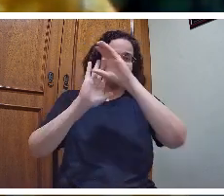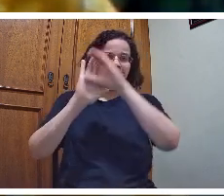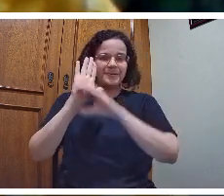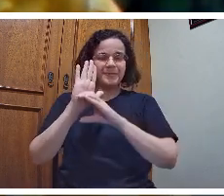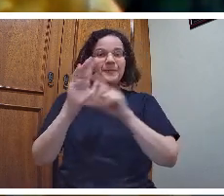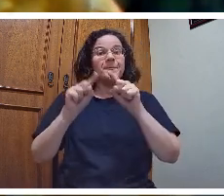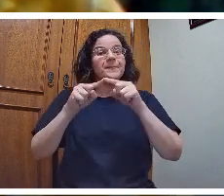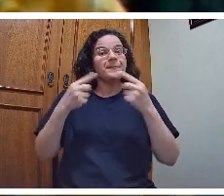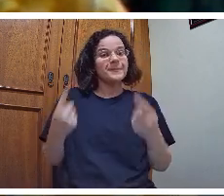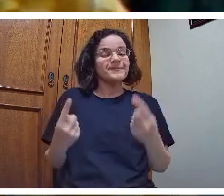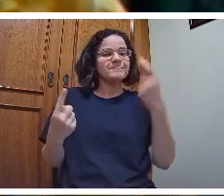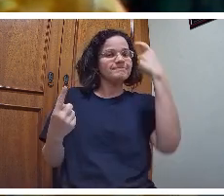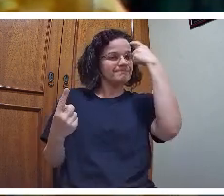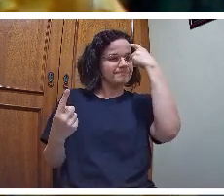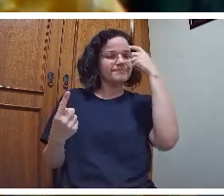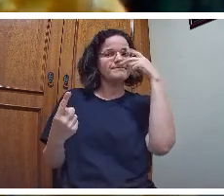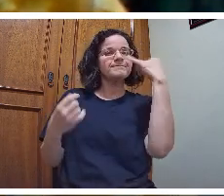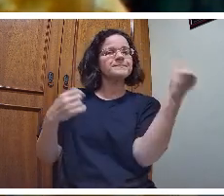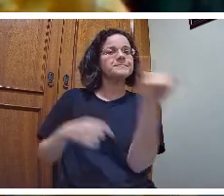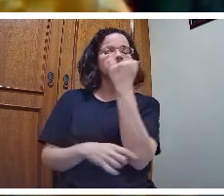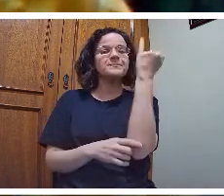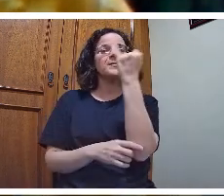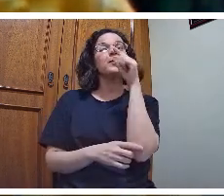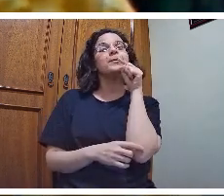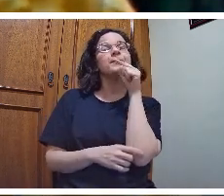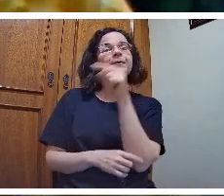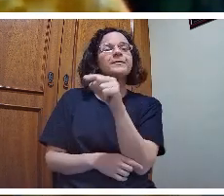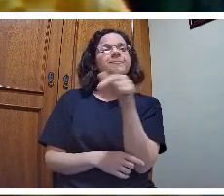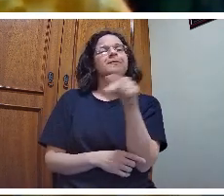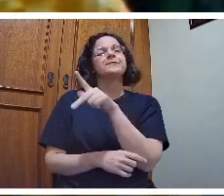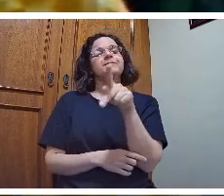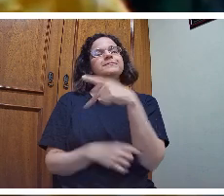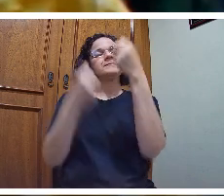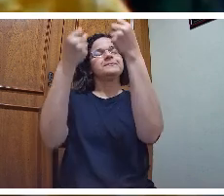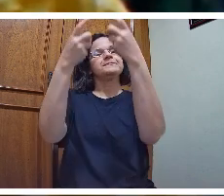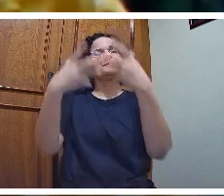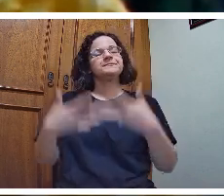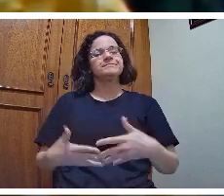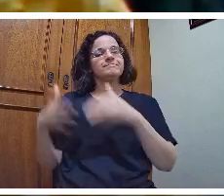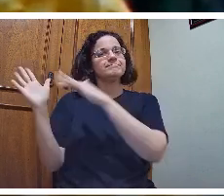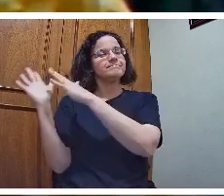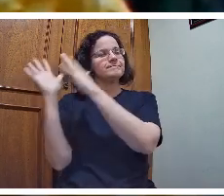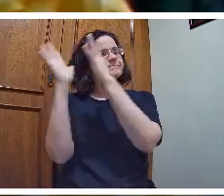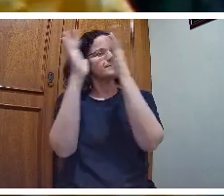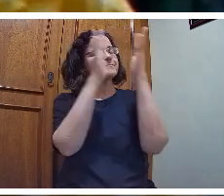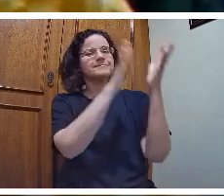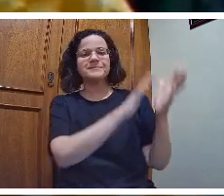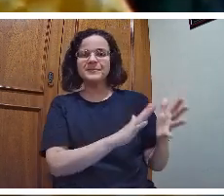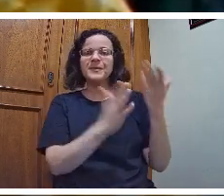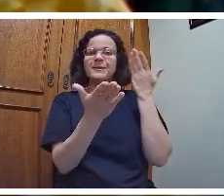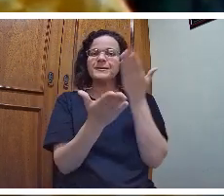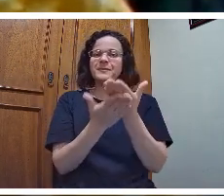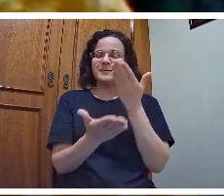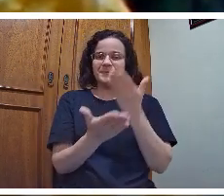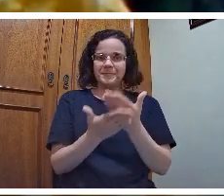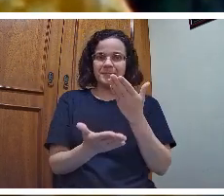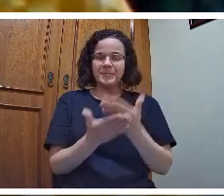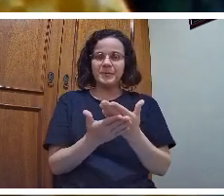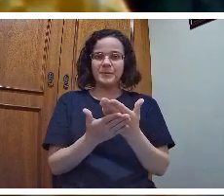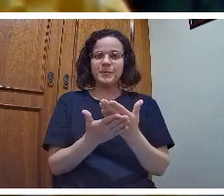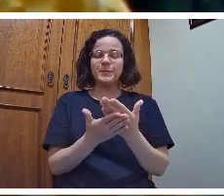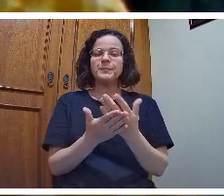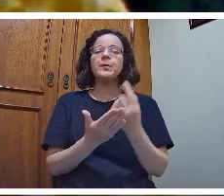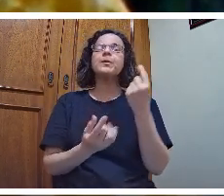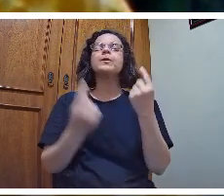currículo. Mas eu penso ser importante o professor falar um pouquinho dessa trajetória, dos seus estudos,